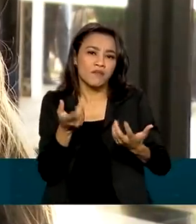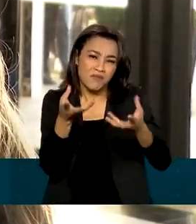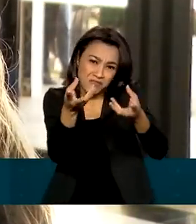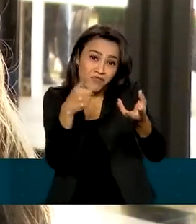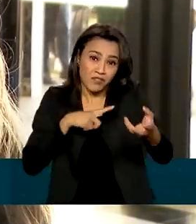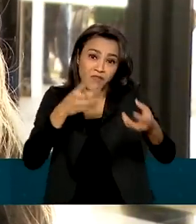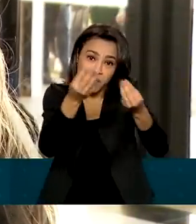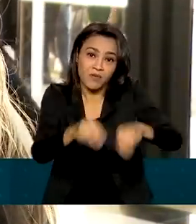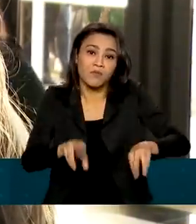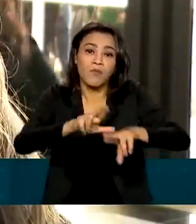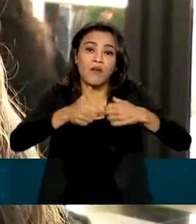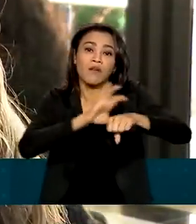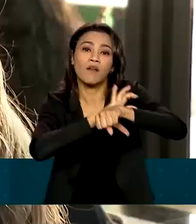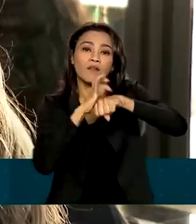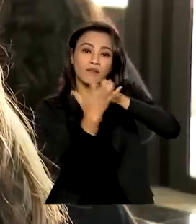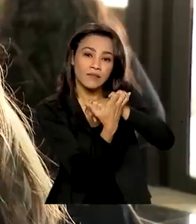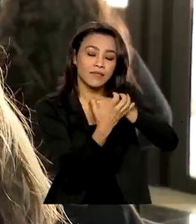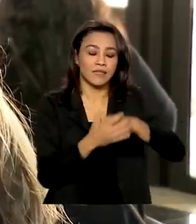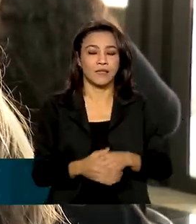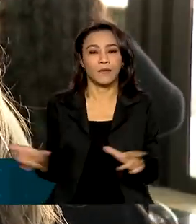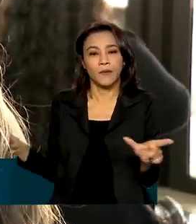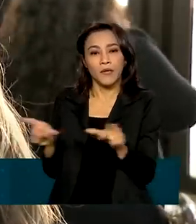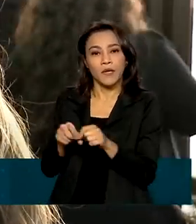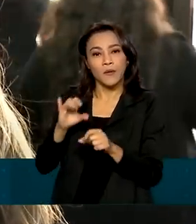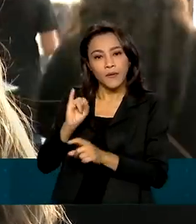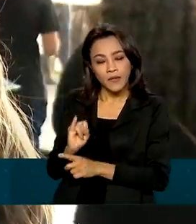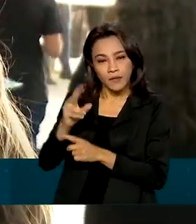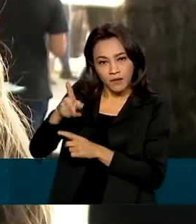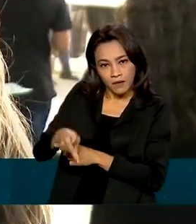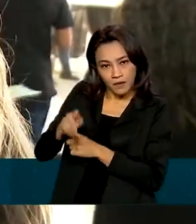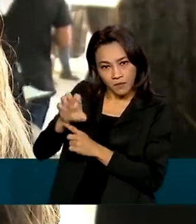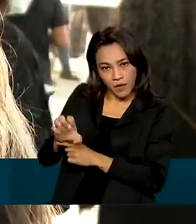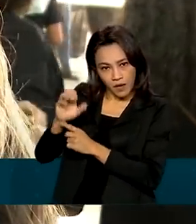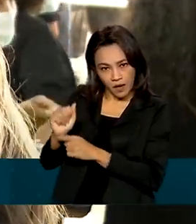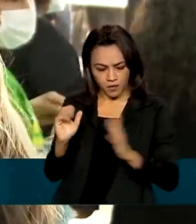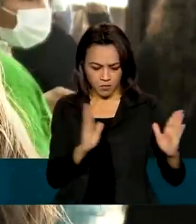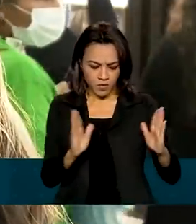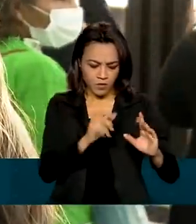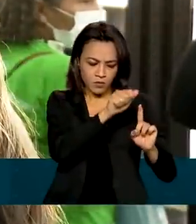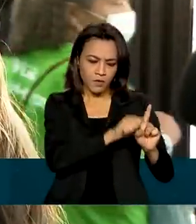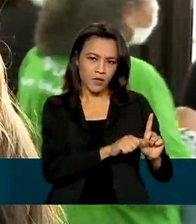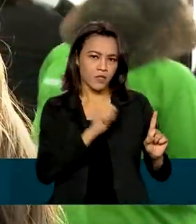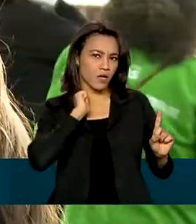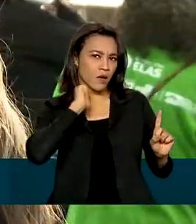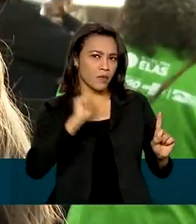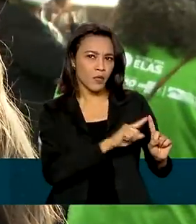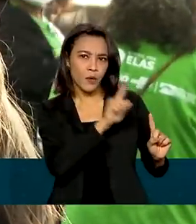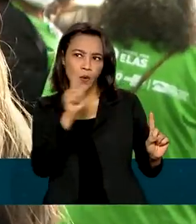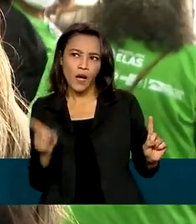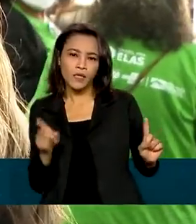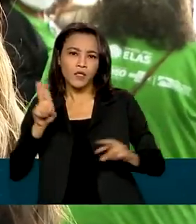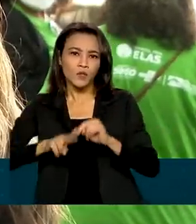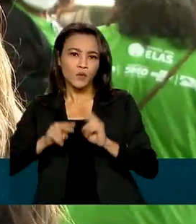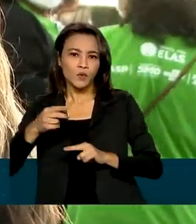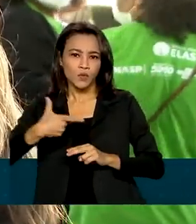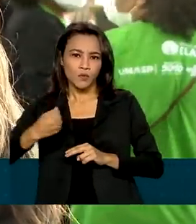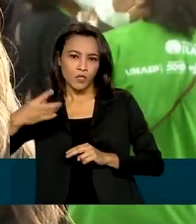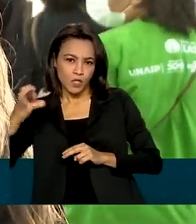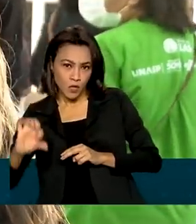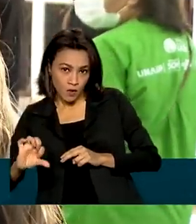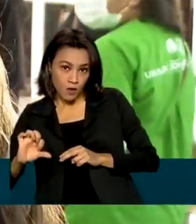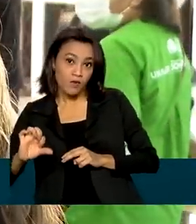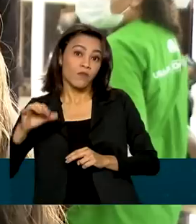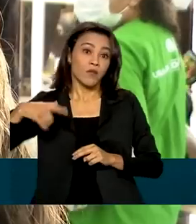Segundo o Instituto de Pesquisa Econômica Aplicada, ou IPEA, entre abril e junho de 2019, a taxa de